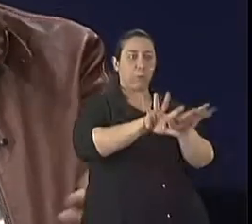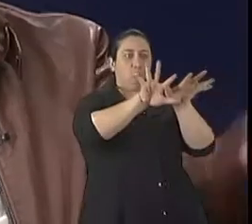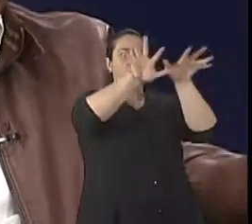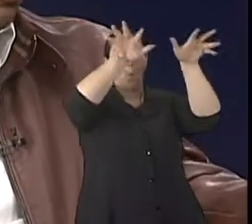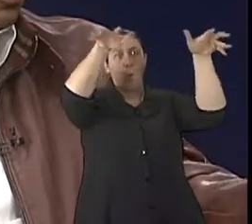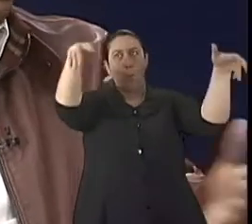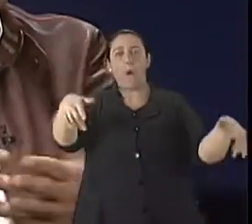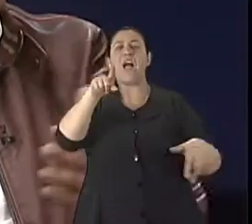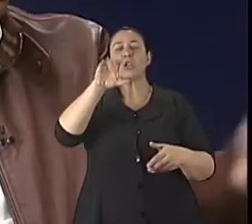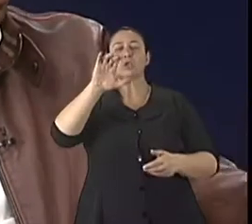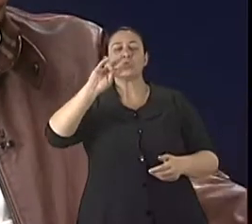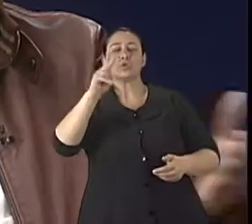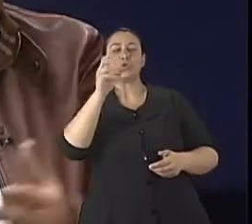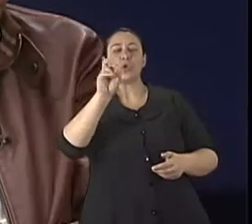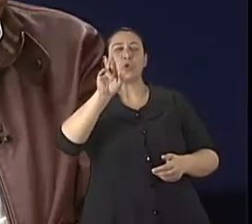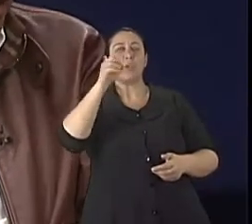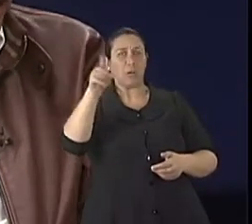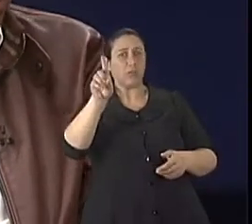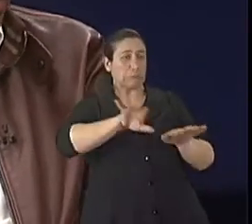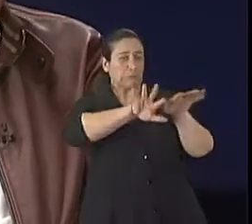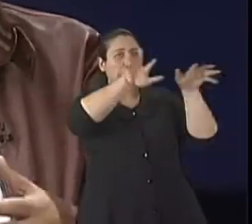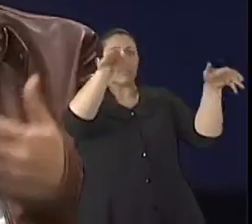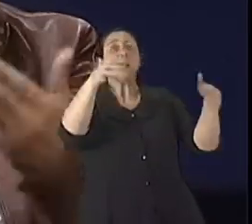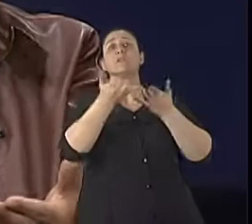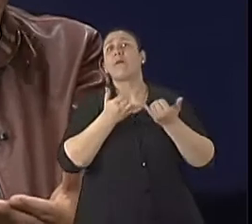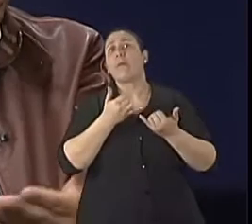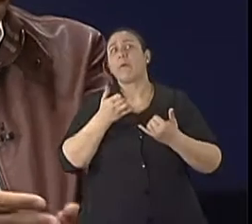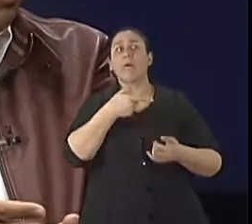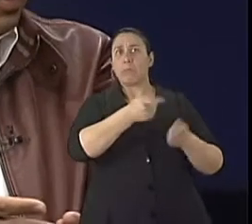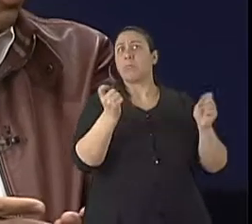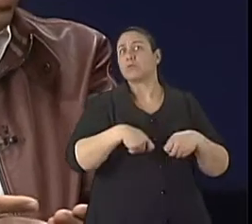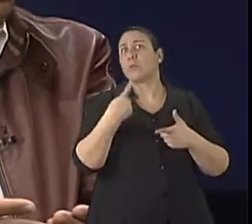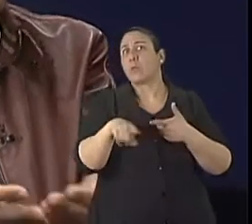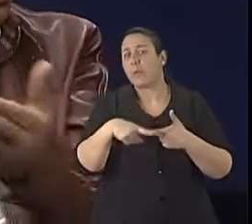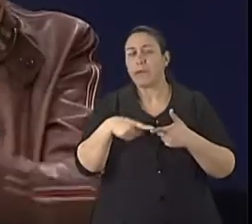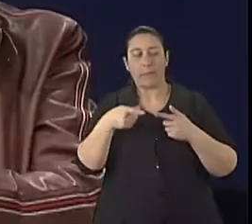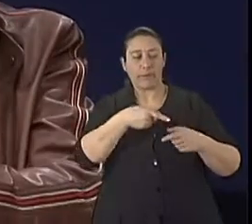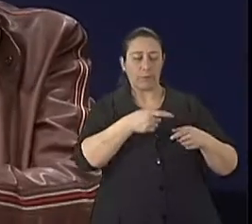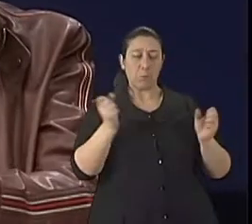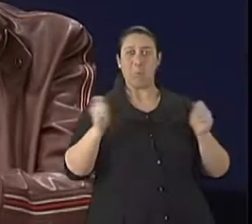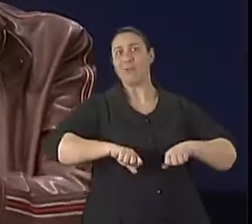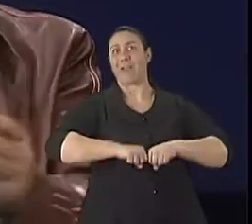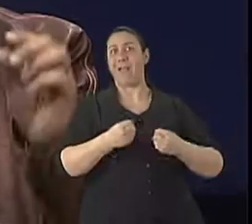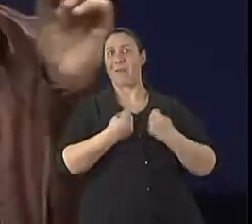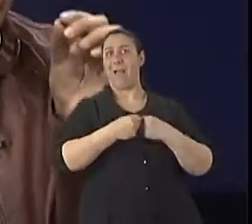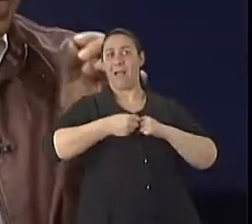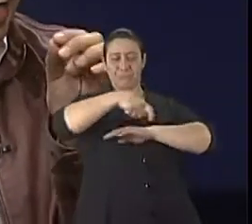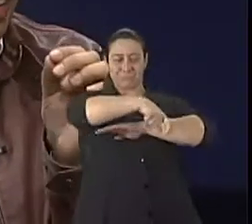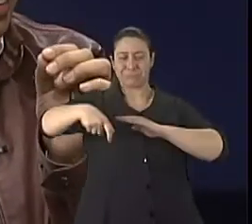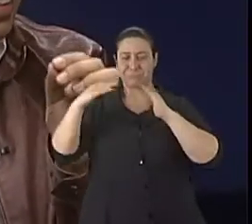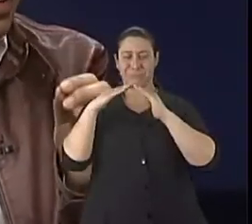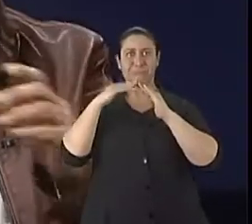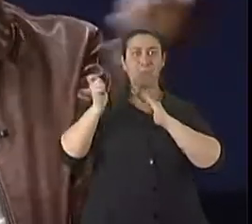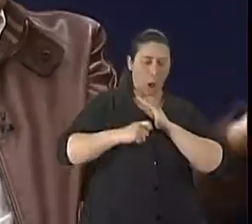enorme, numa calçada que tem um dimensionamento limitado. E isso vai acarretar damos a minha calçada. Então, se ele fizesse isso, vamos dizer assim, aquele primeiro